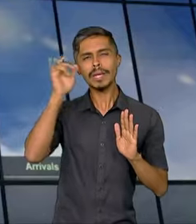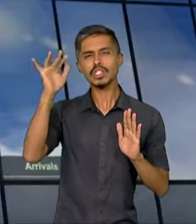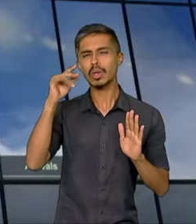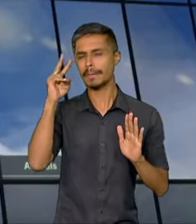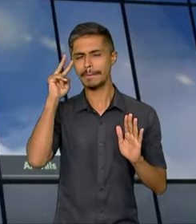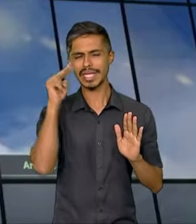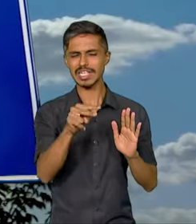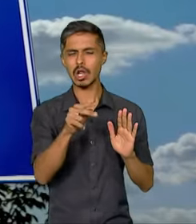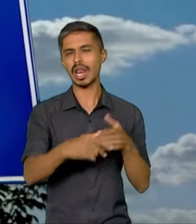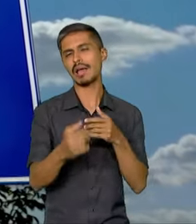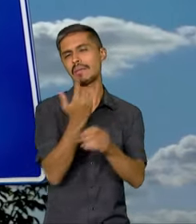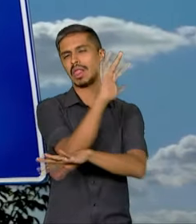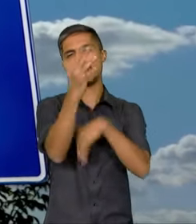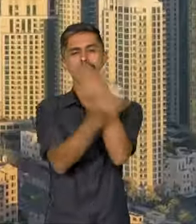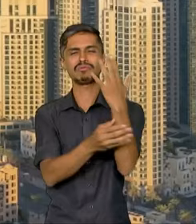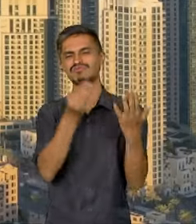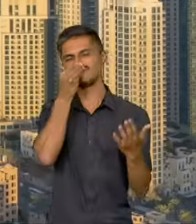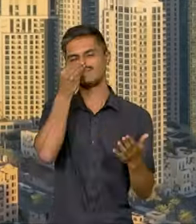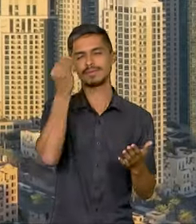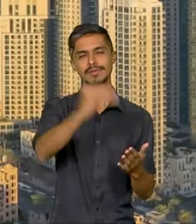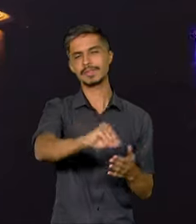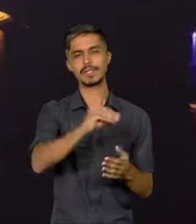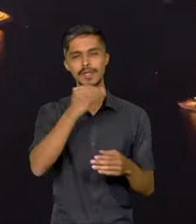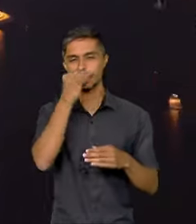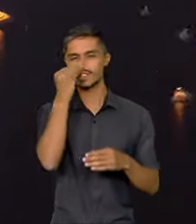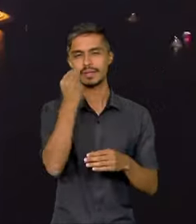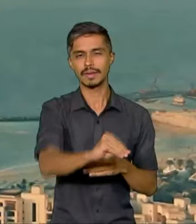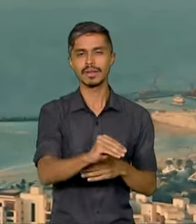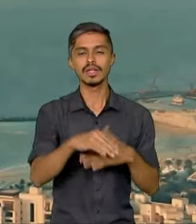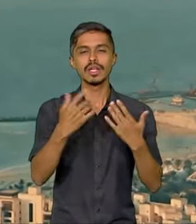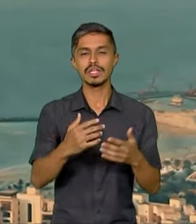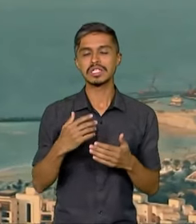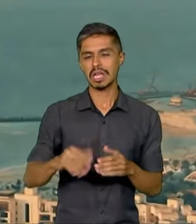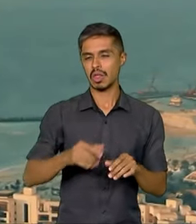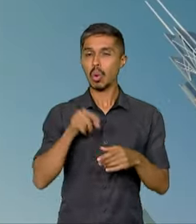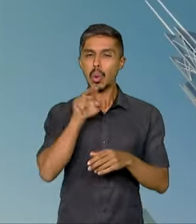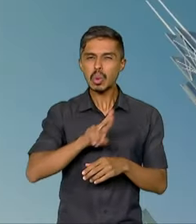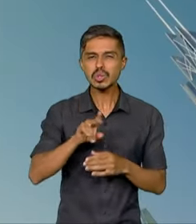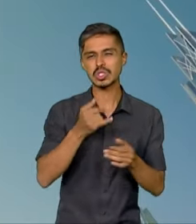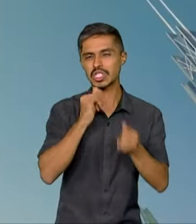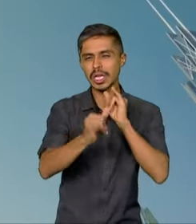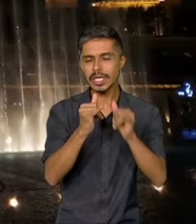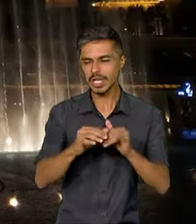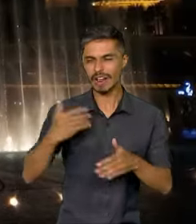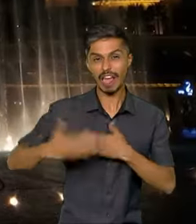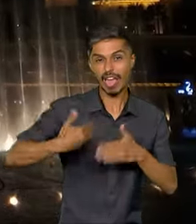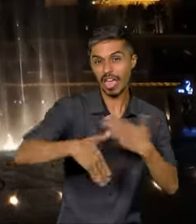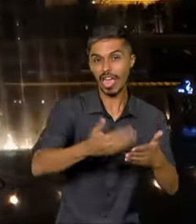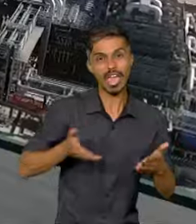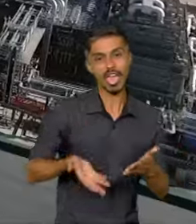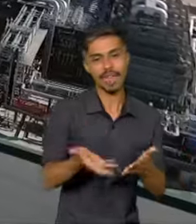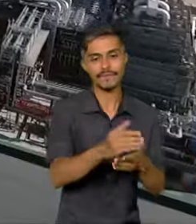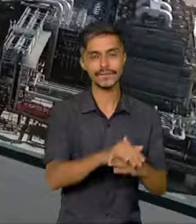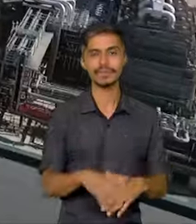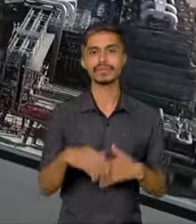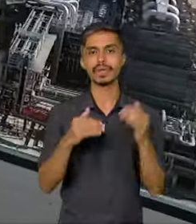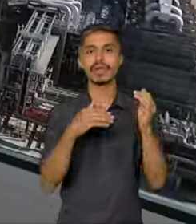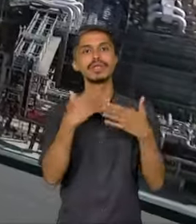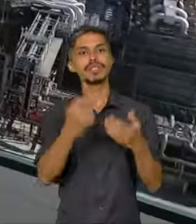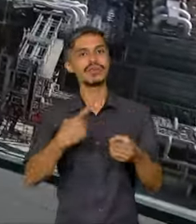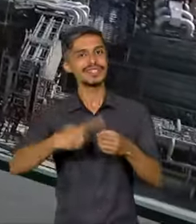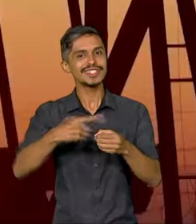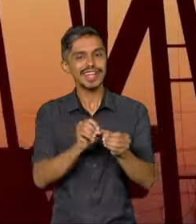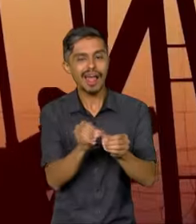natureza, se importar com as consequências desse consumo desenfreado de energia. Os Emirados Árabes Unidos são, assim, os